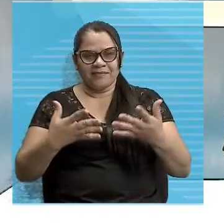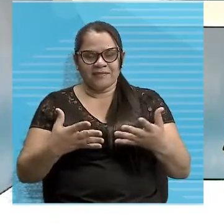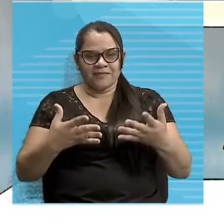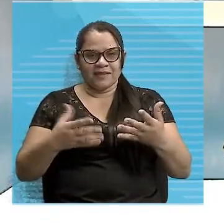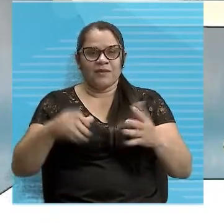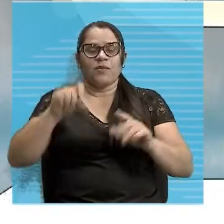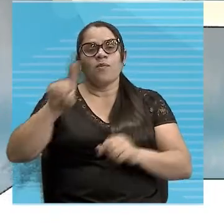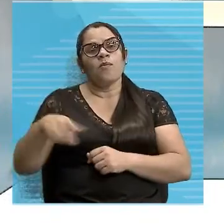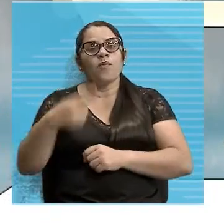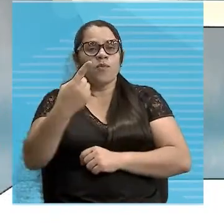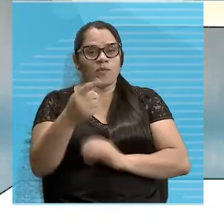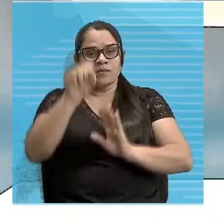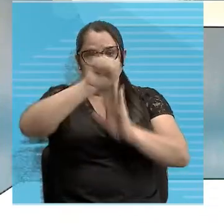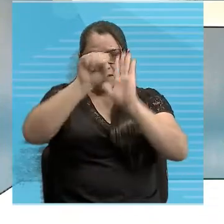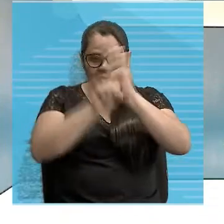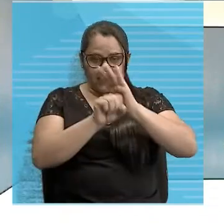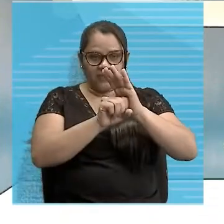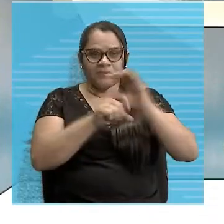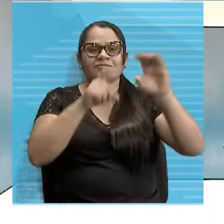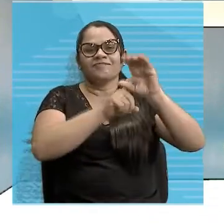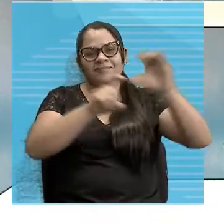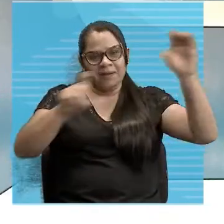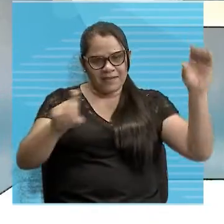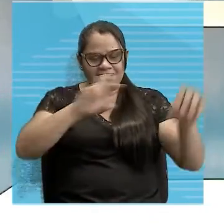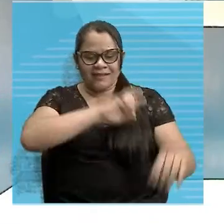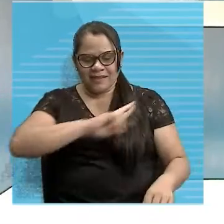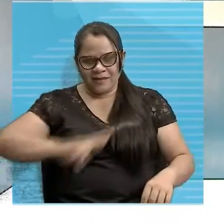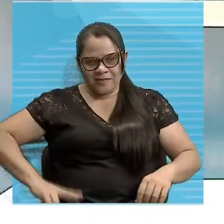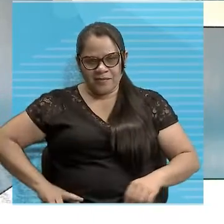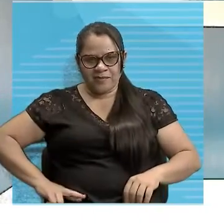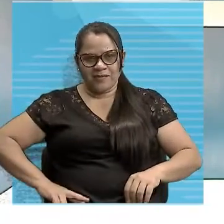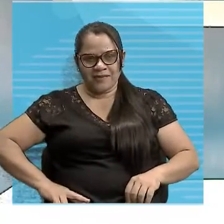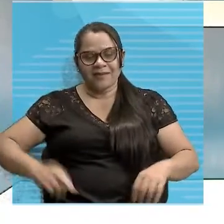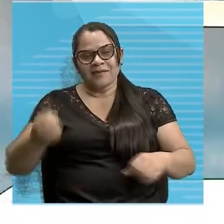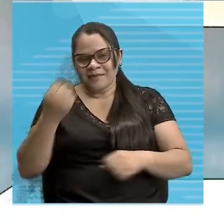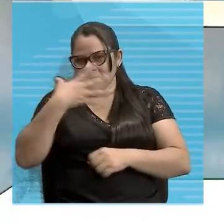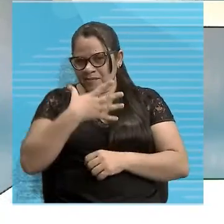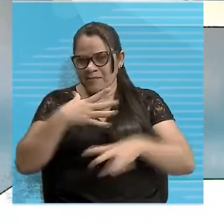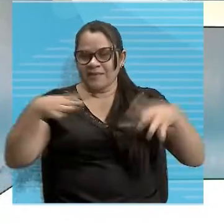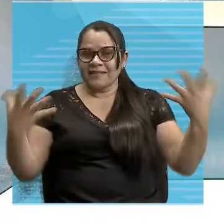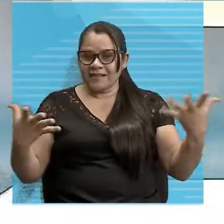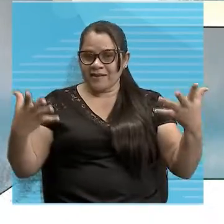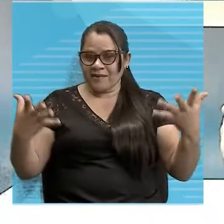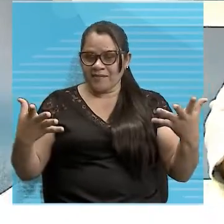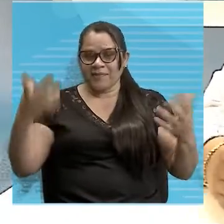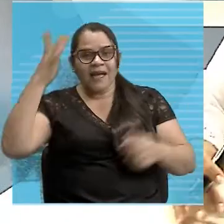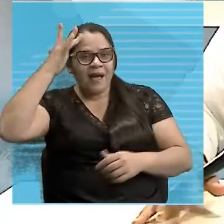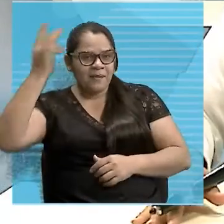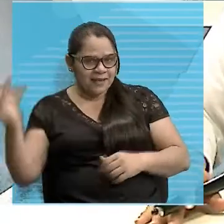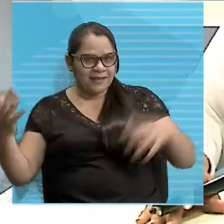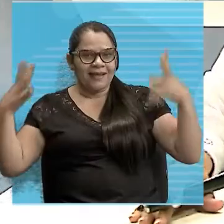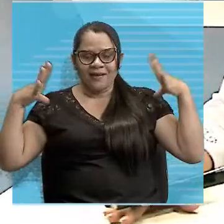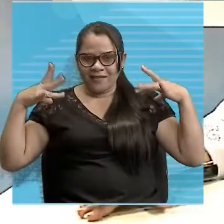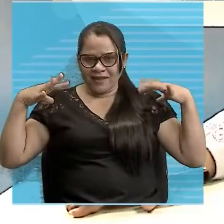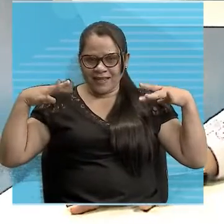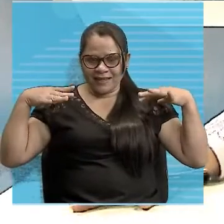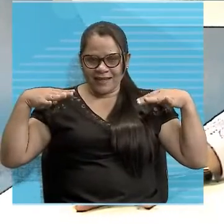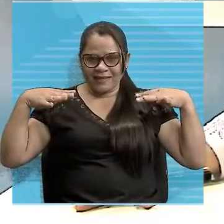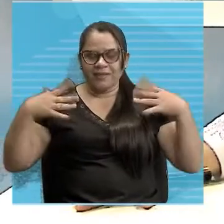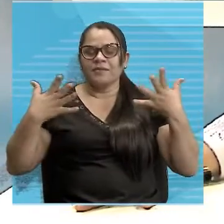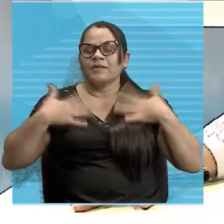de independência de república, meu povo, coisa boa, hein? Amanhã temos um feriadinho para relaxar, descansar,